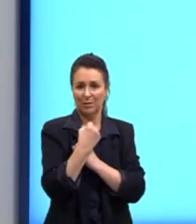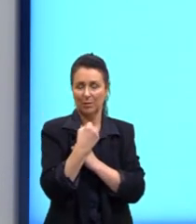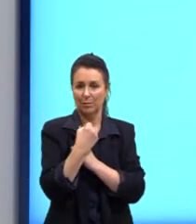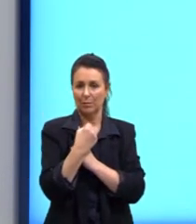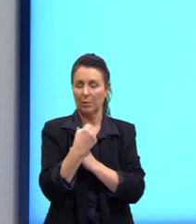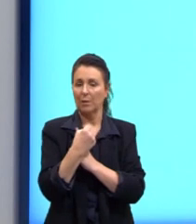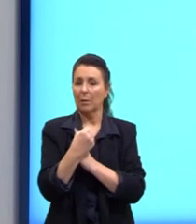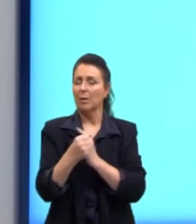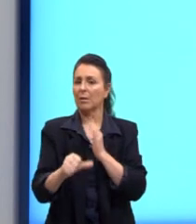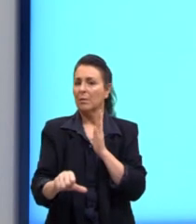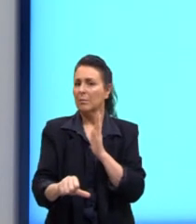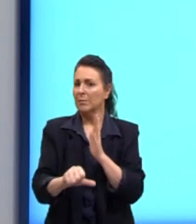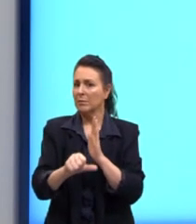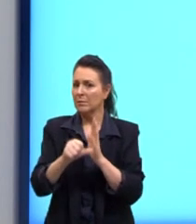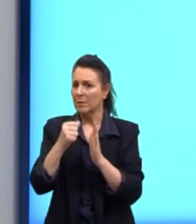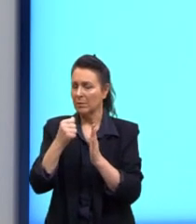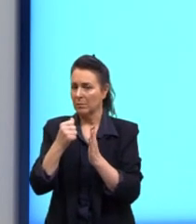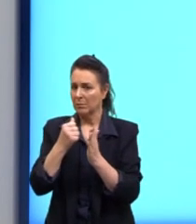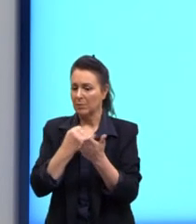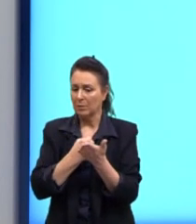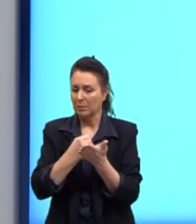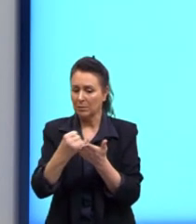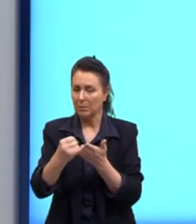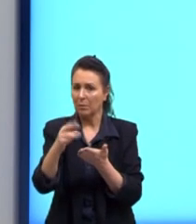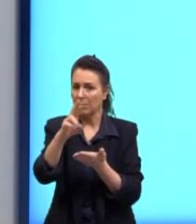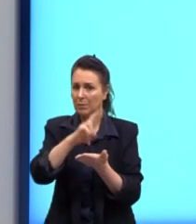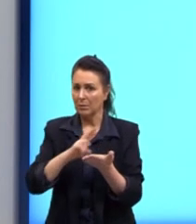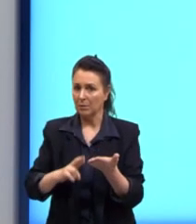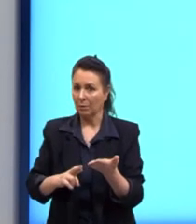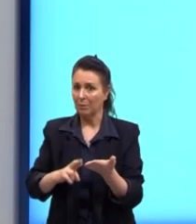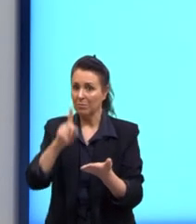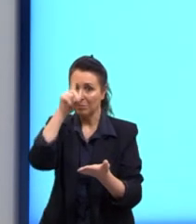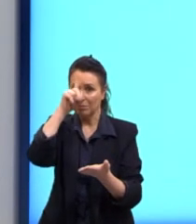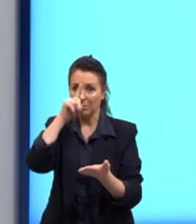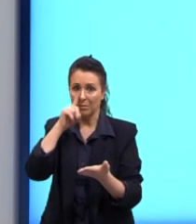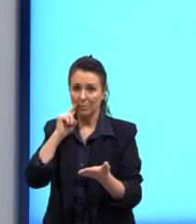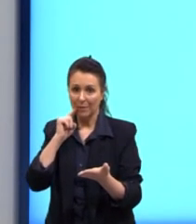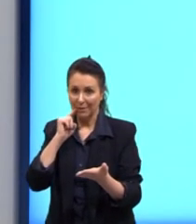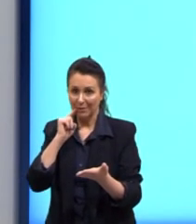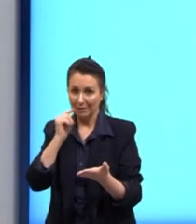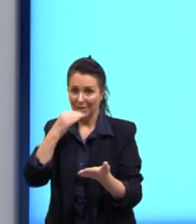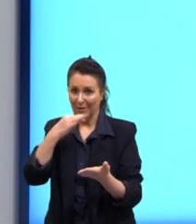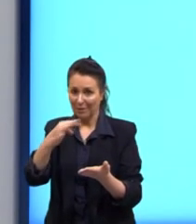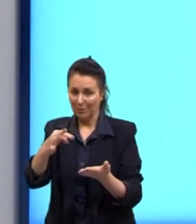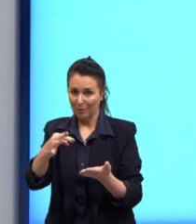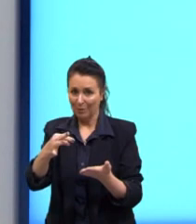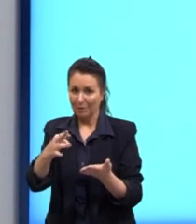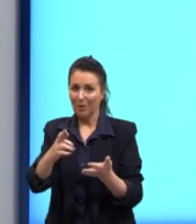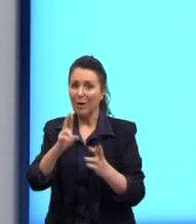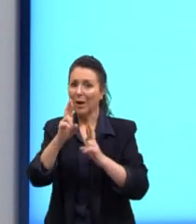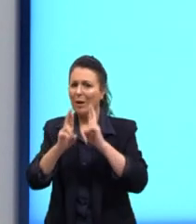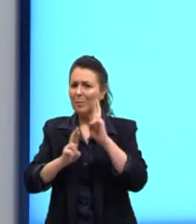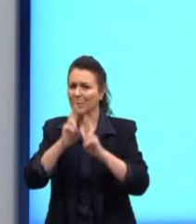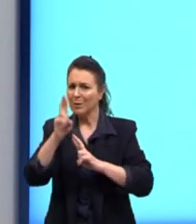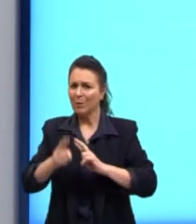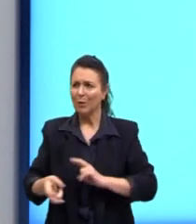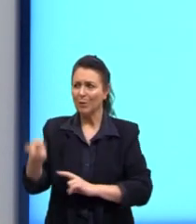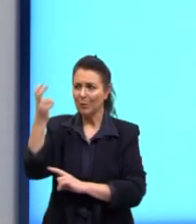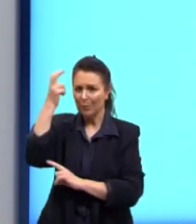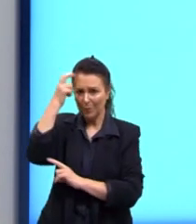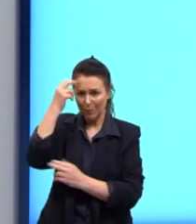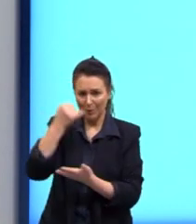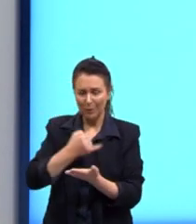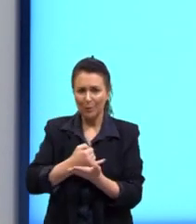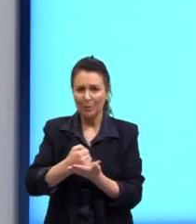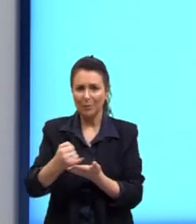introdução da redação. Eu destaquei em amarelo e marquei aqui embaixo, repertório cultural introduz o tema.